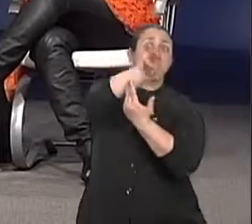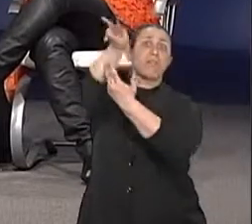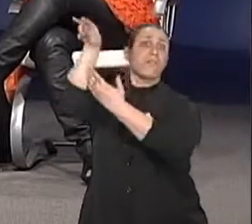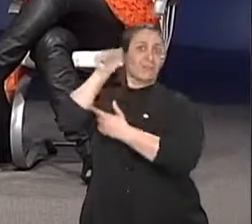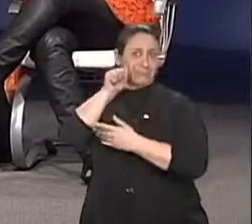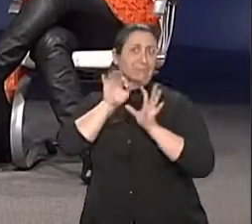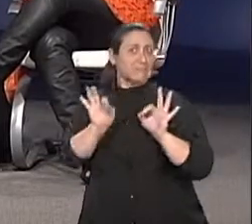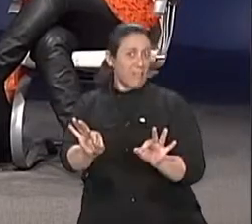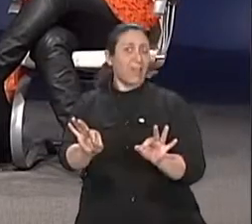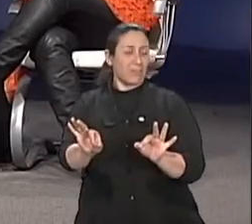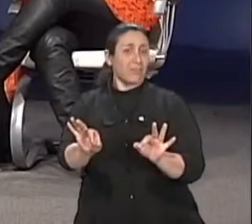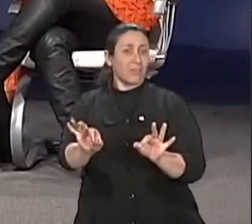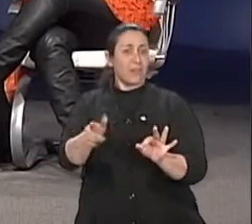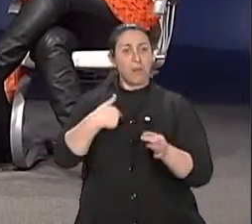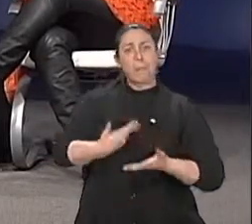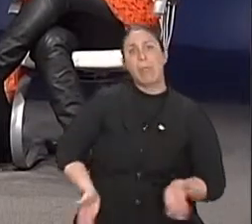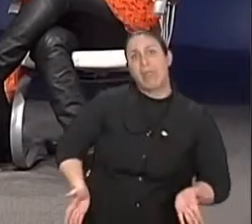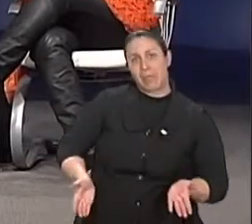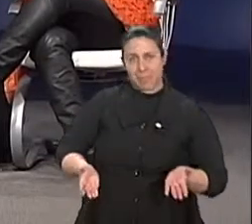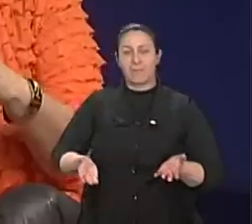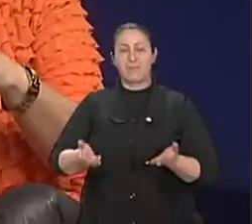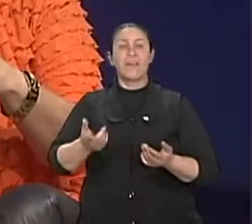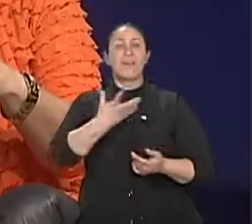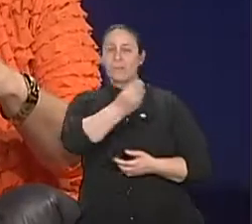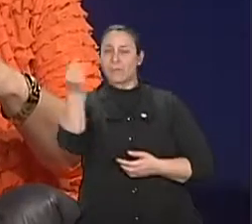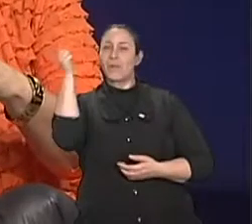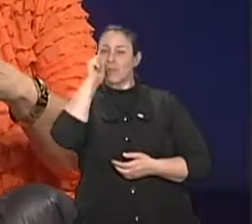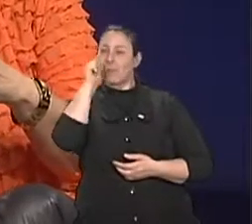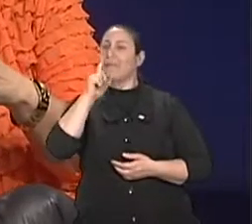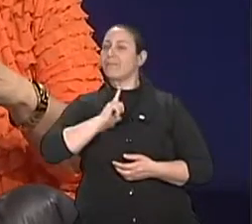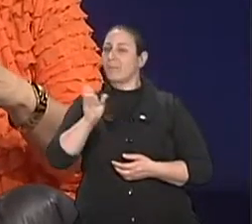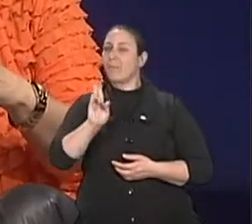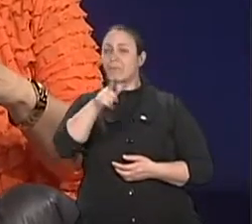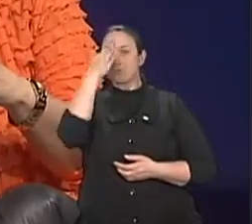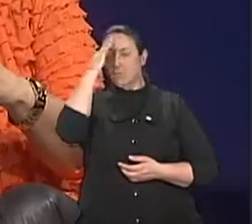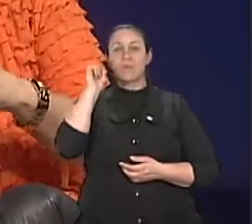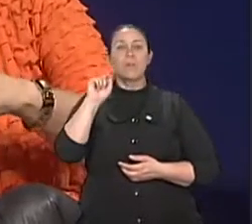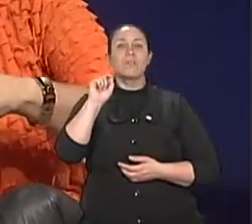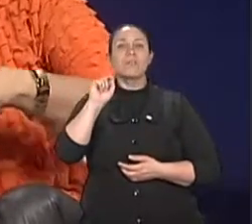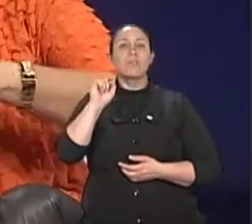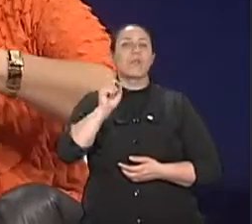qualifico, porque as mulheres, o sobrenome de muitas mulheres, sabe qual é? Já descobriram, né? Doação.